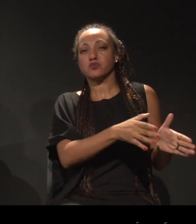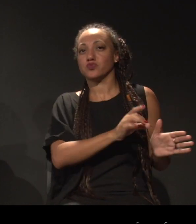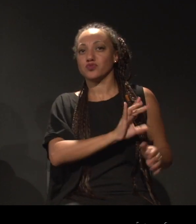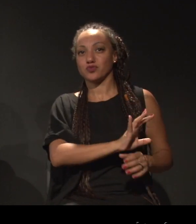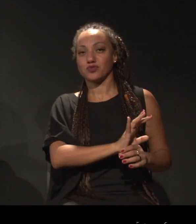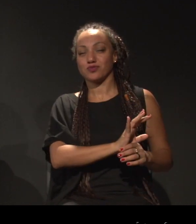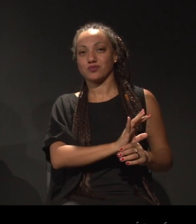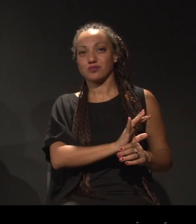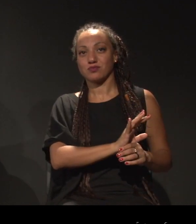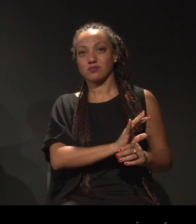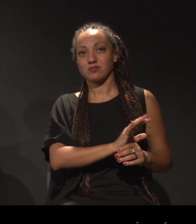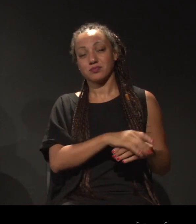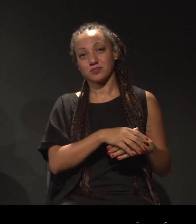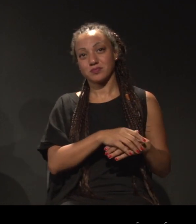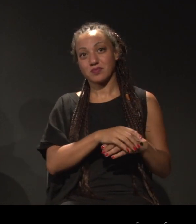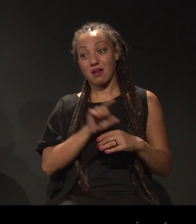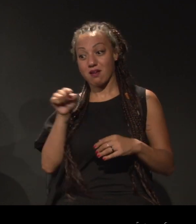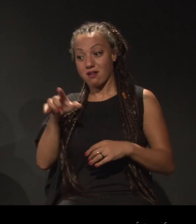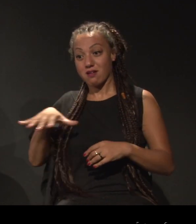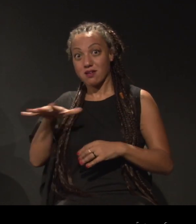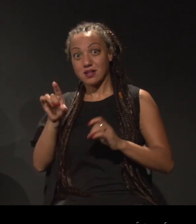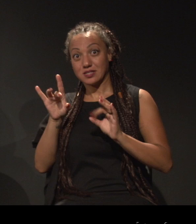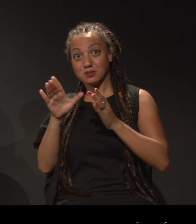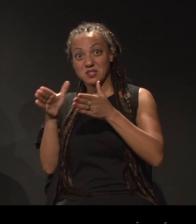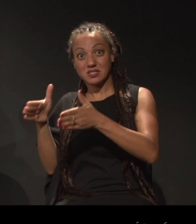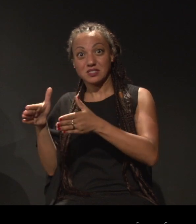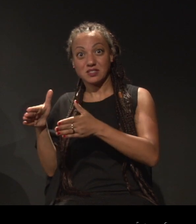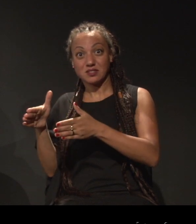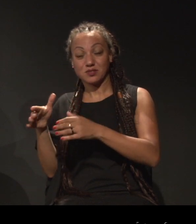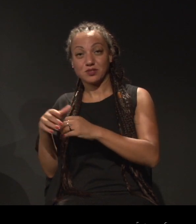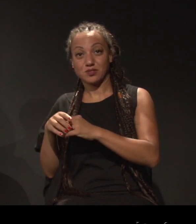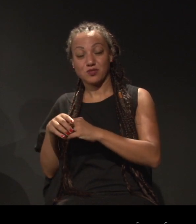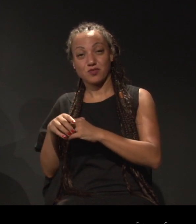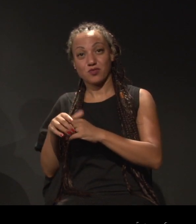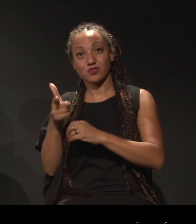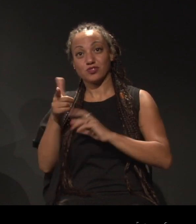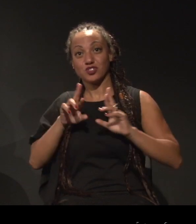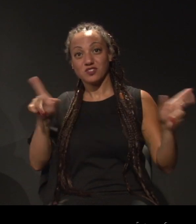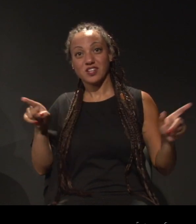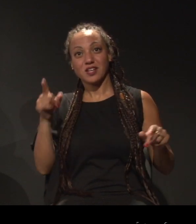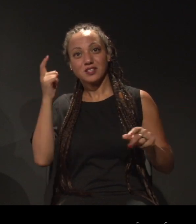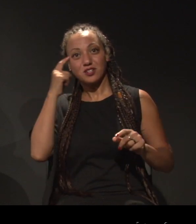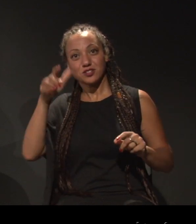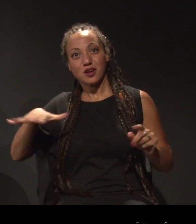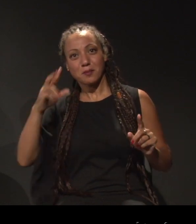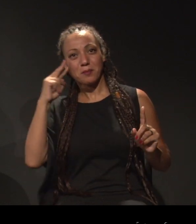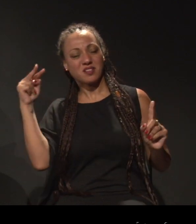É específico a deles. Eles vivem isso. Eu não vivo. Desculpa, gente.